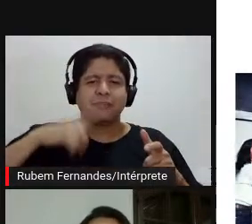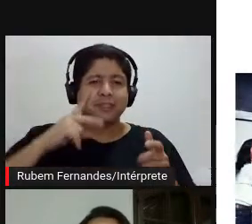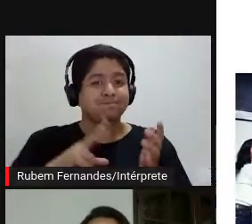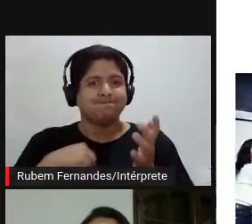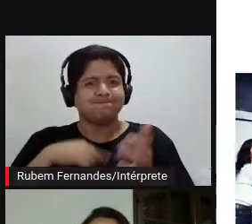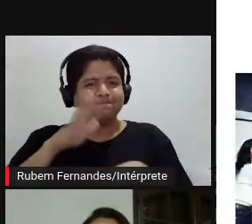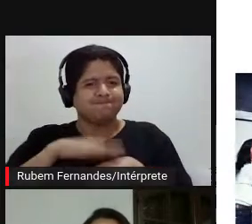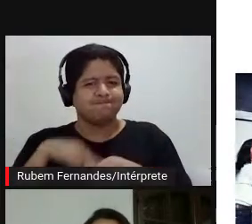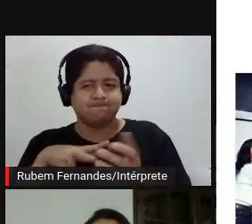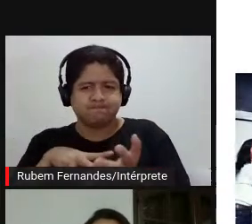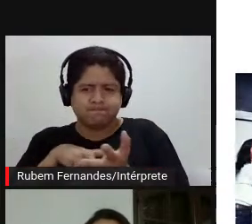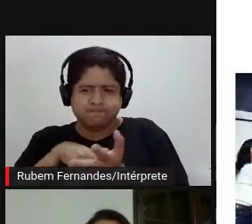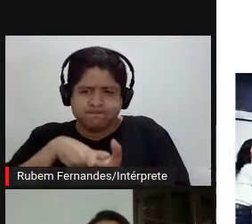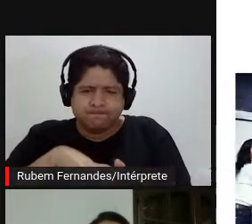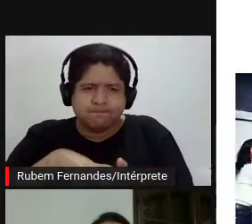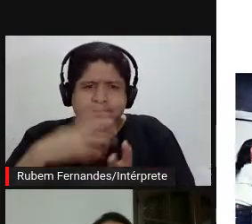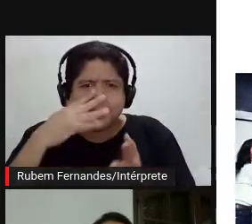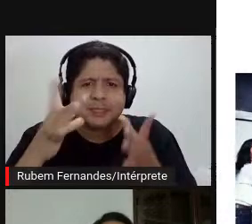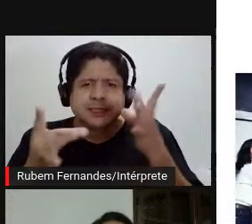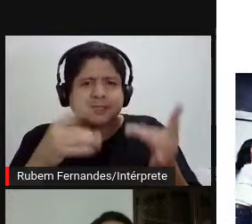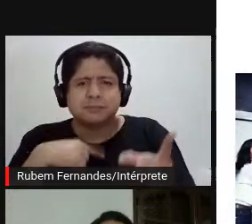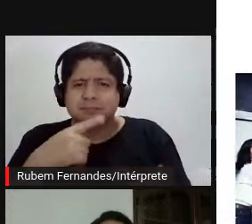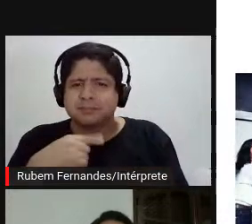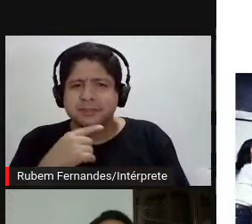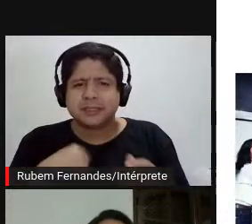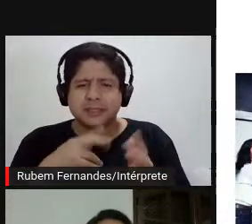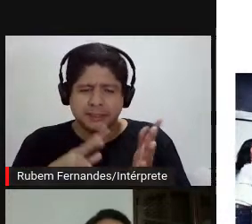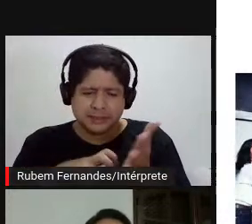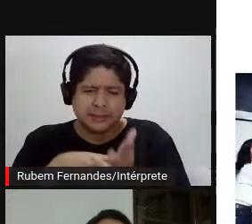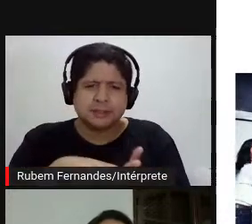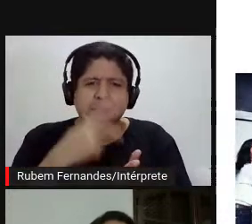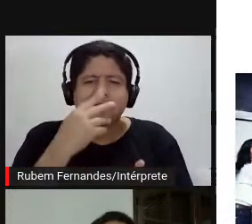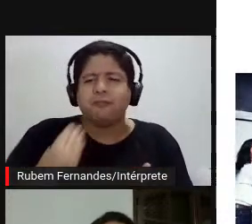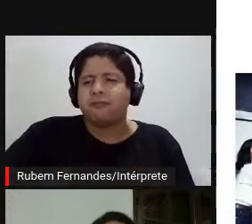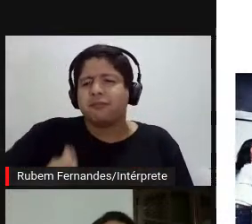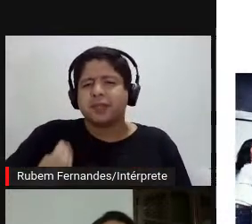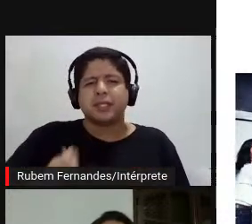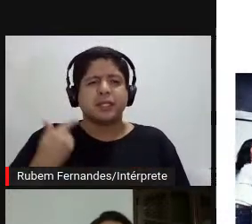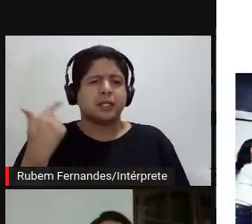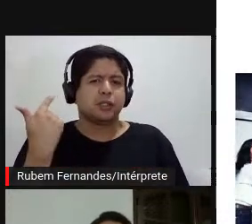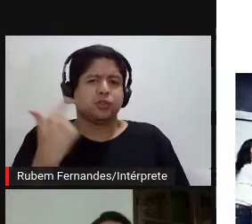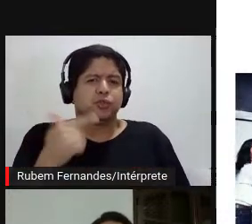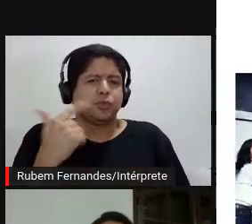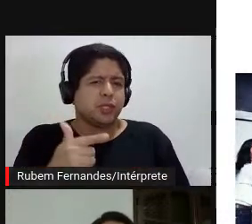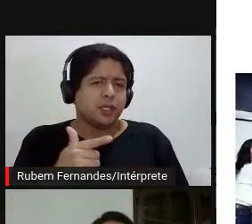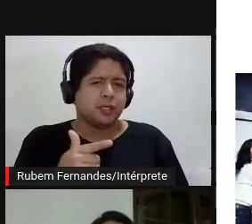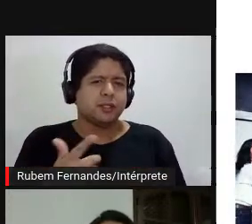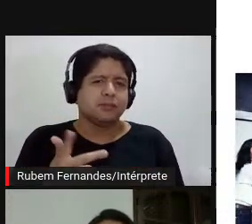se encontra intocável, já sem vida, como se fosse um,